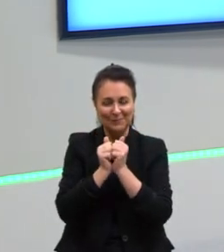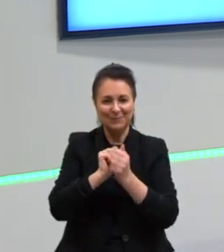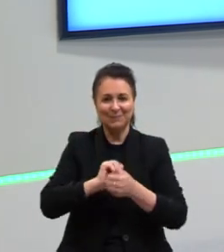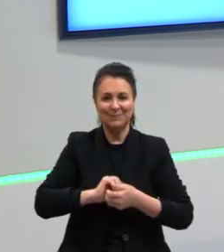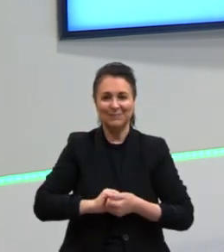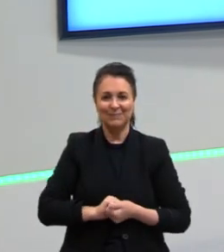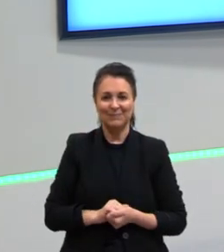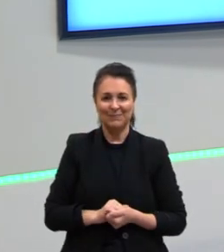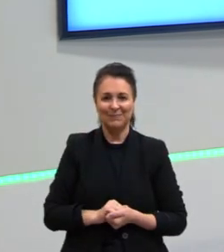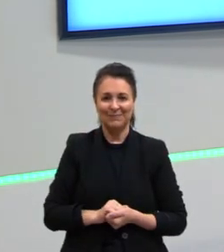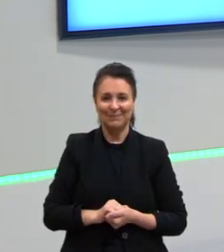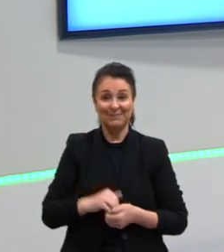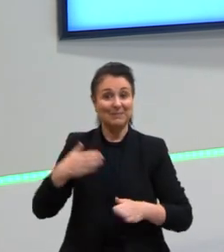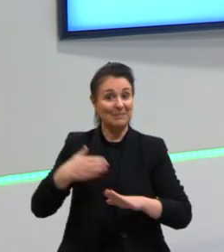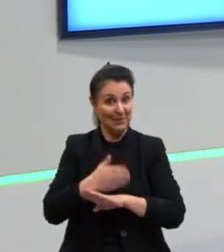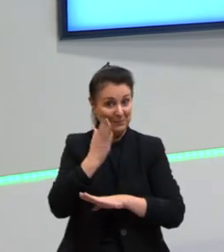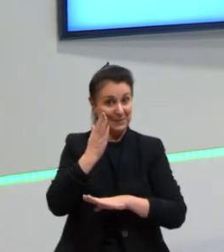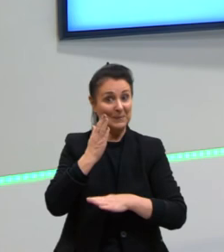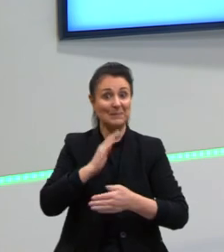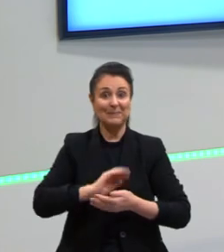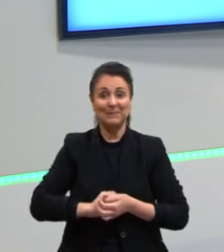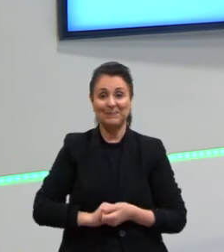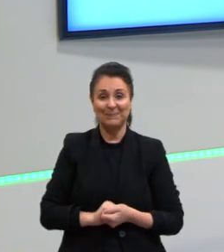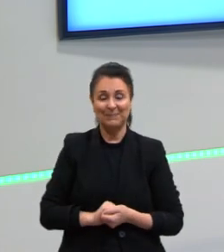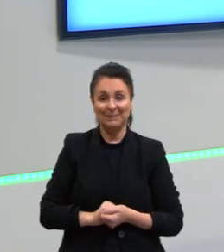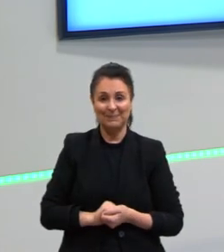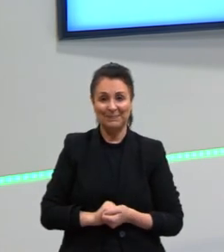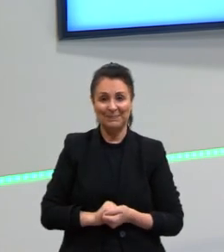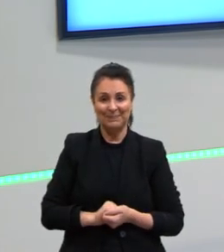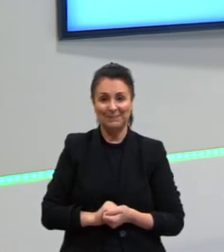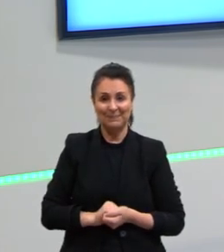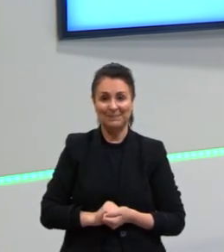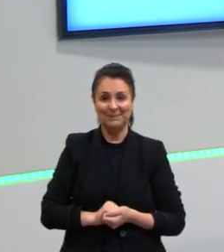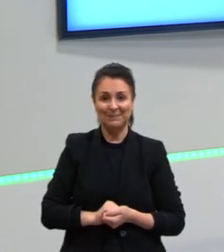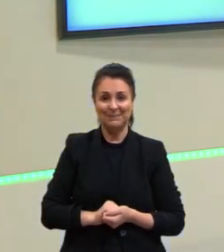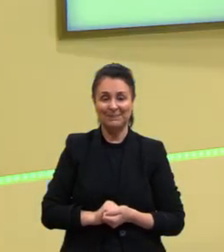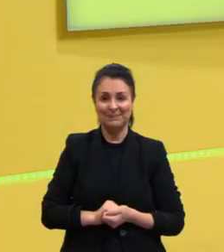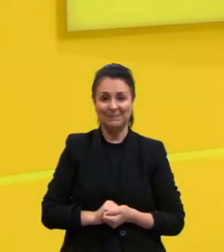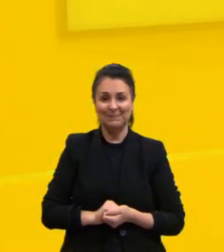estudos. Partiu passar. Beijão. Forte abraço.